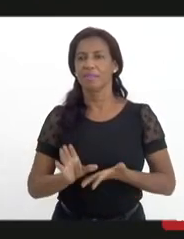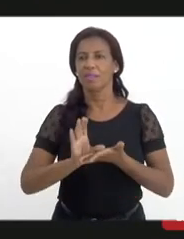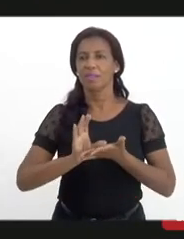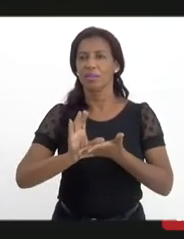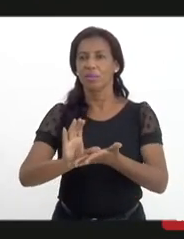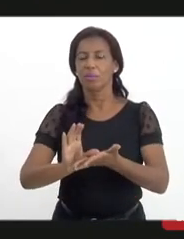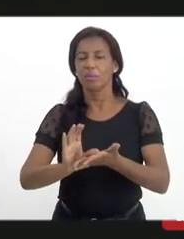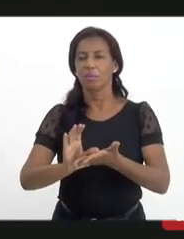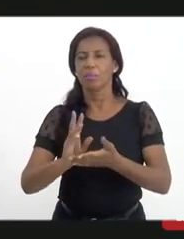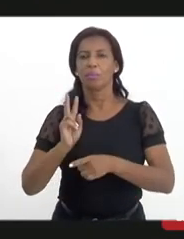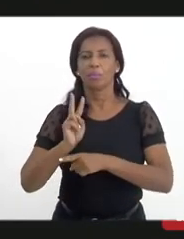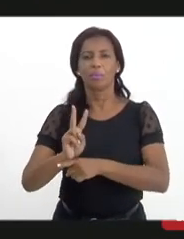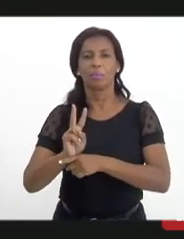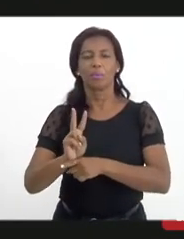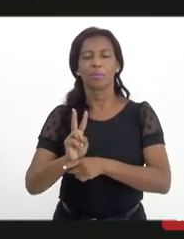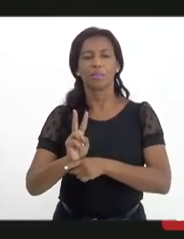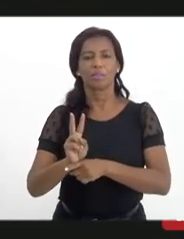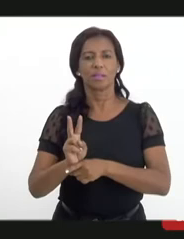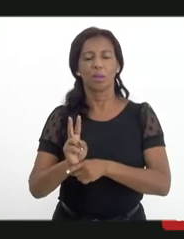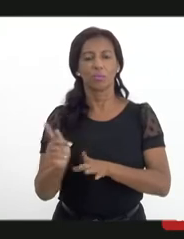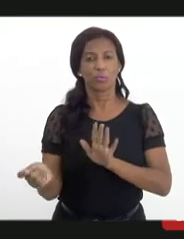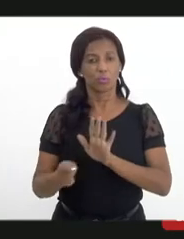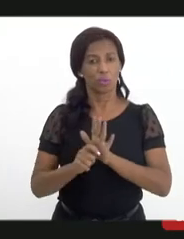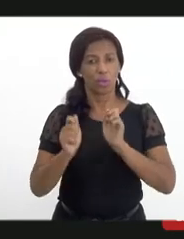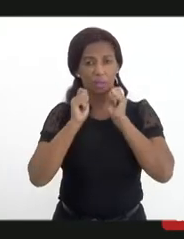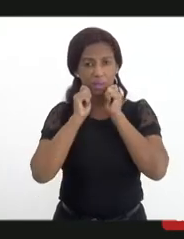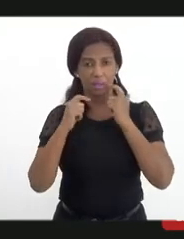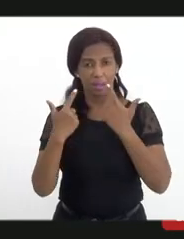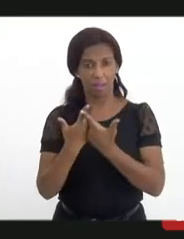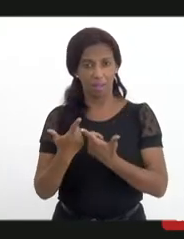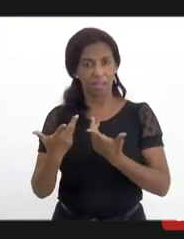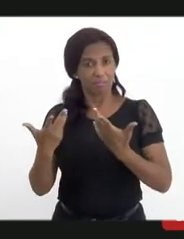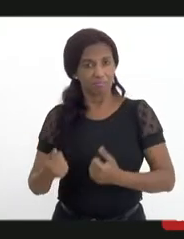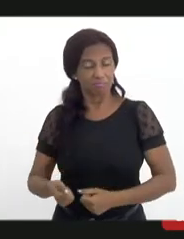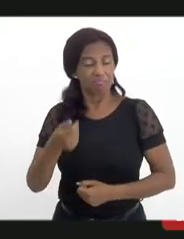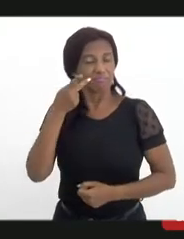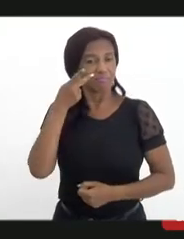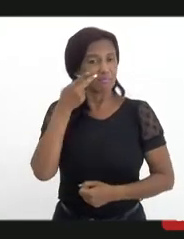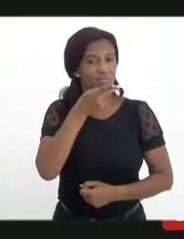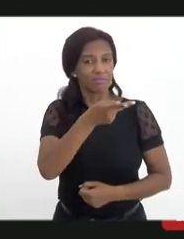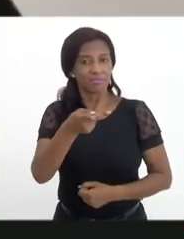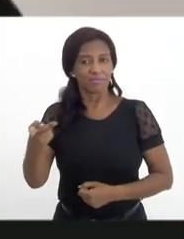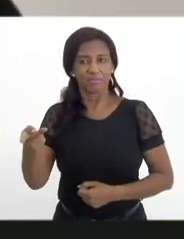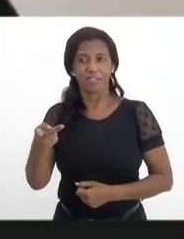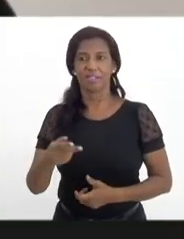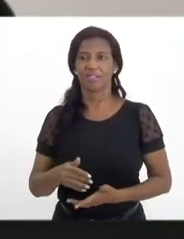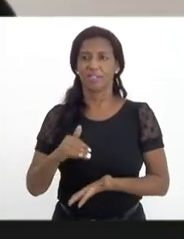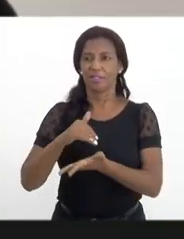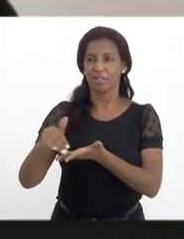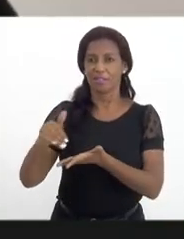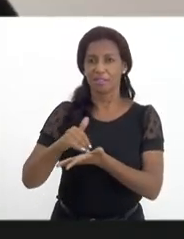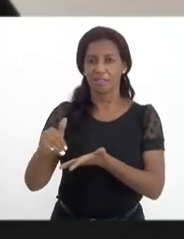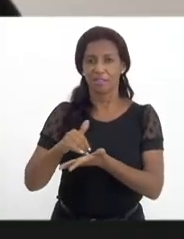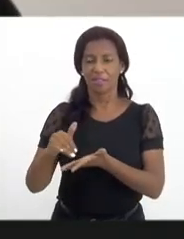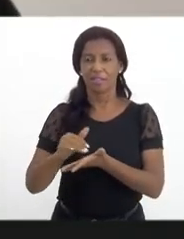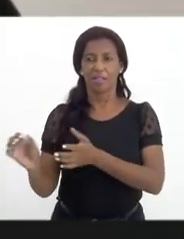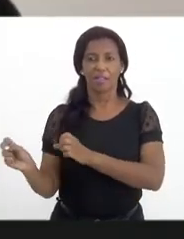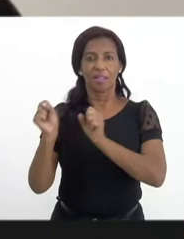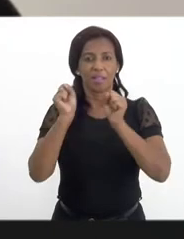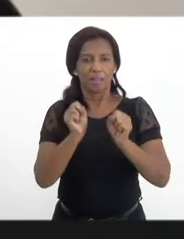de Prevenção de e Drogas Dependentes Químicos aqui da LES, faremos uma visita na nossa secretaria para que possamos